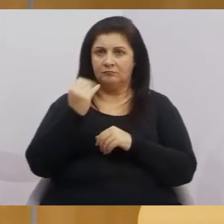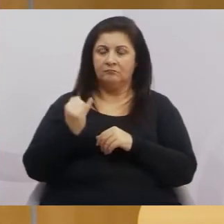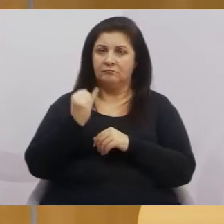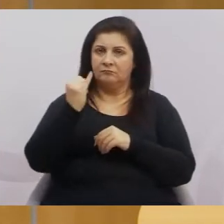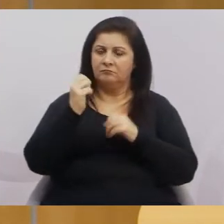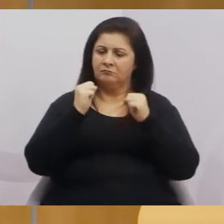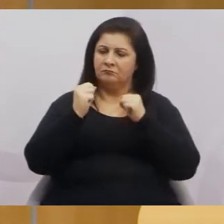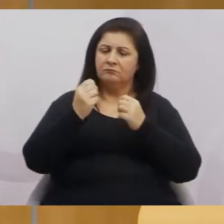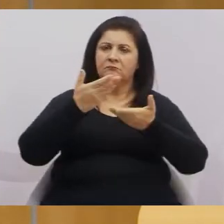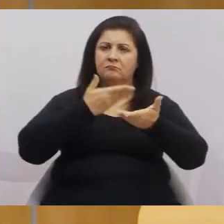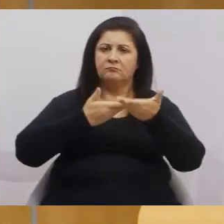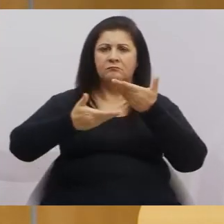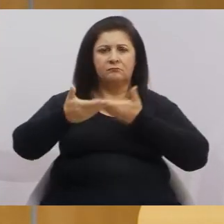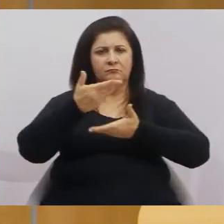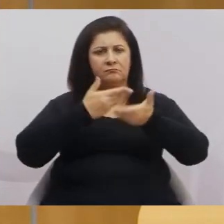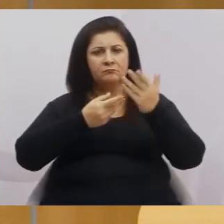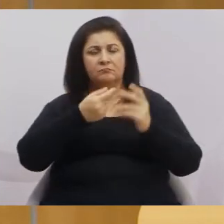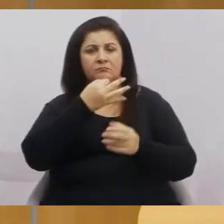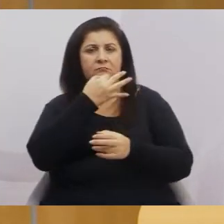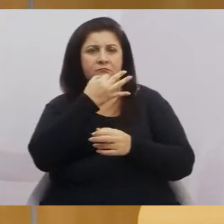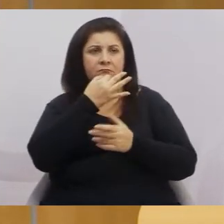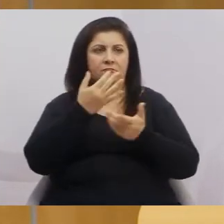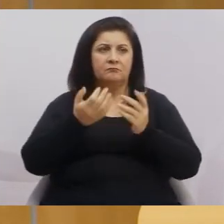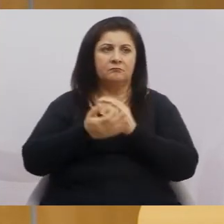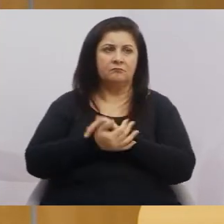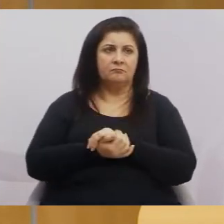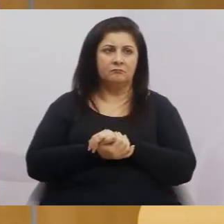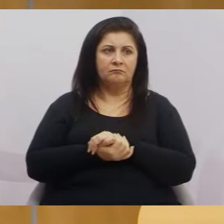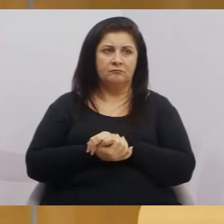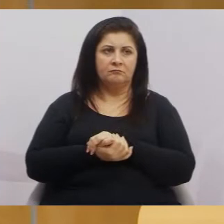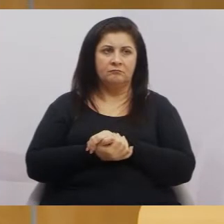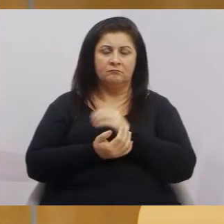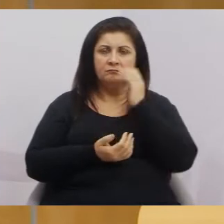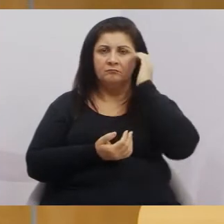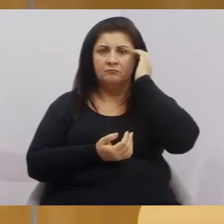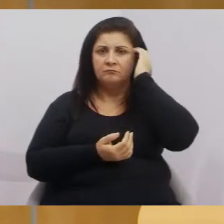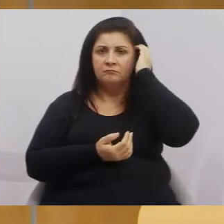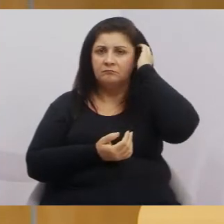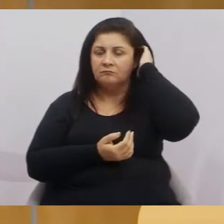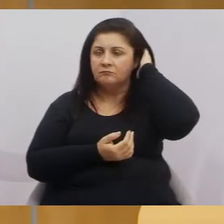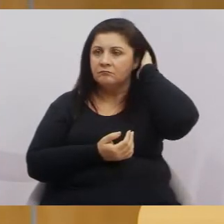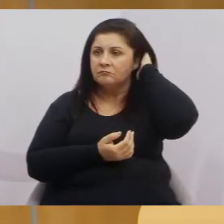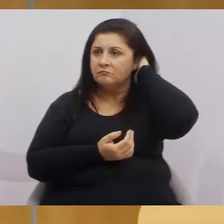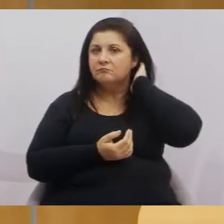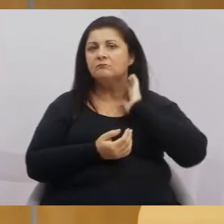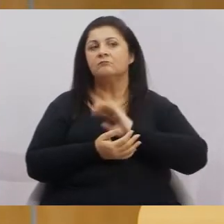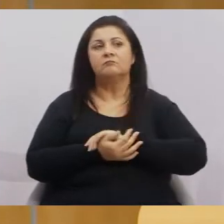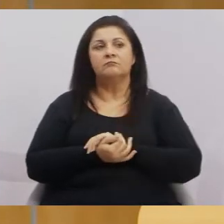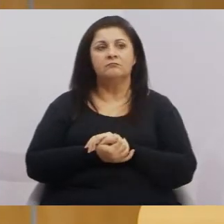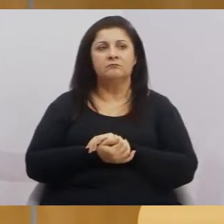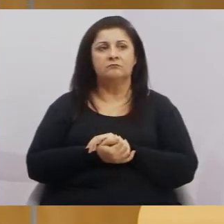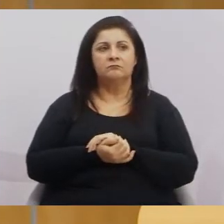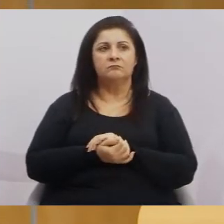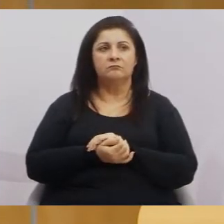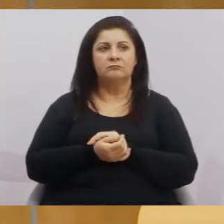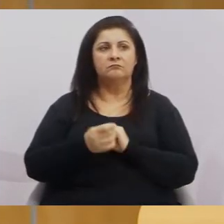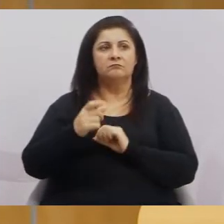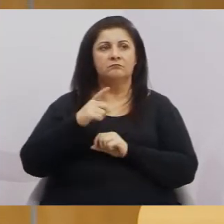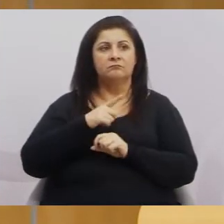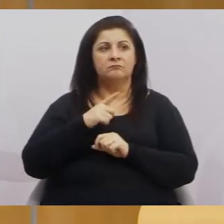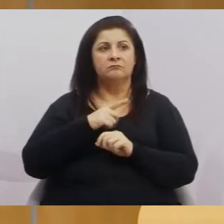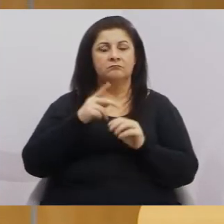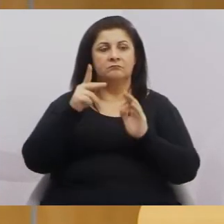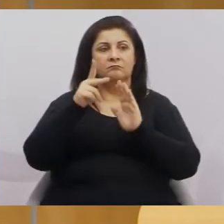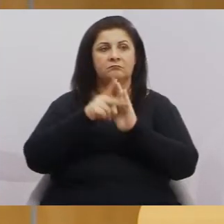poder debater e colocar nosso ponto de vista, eu acho que deveria ter um controle da pauta para a gente não ter essa quantidade grande de projetos sendo